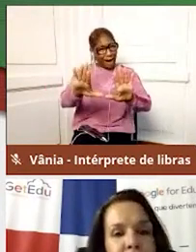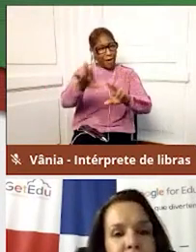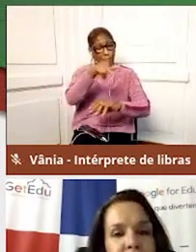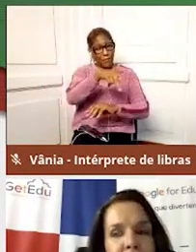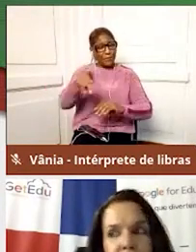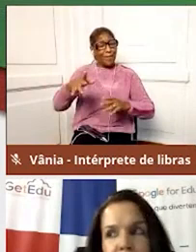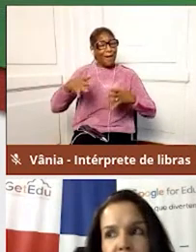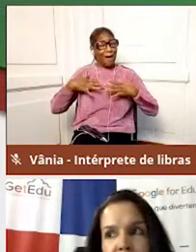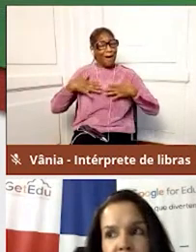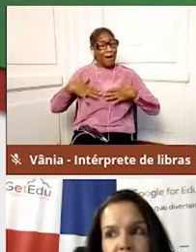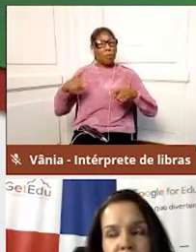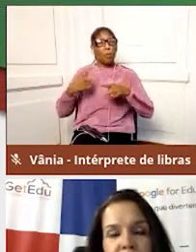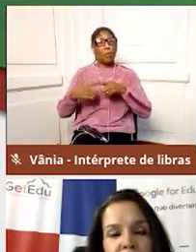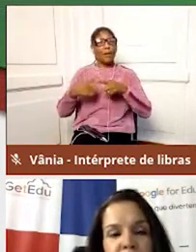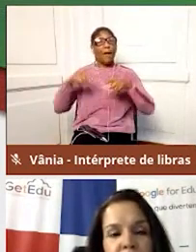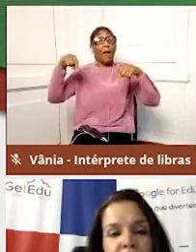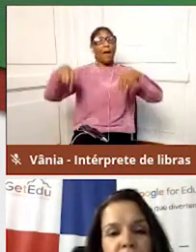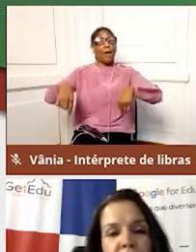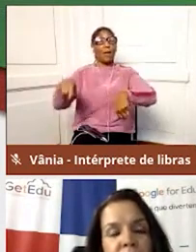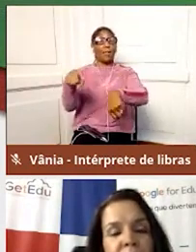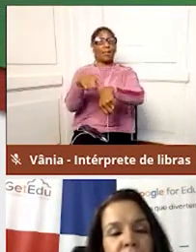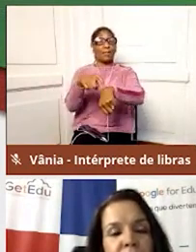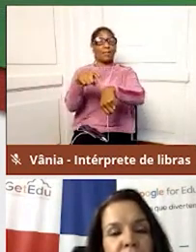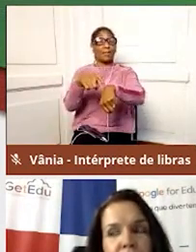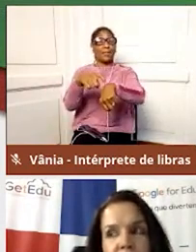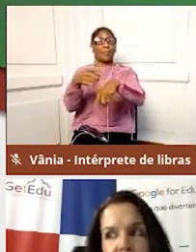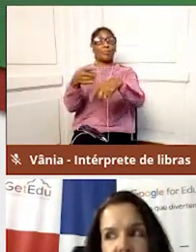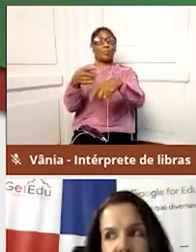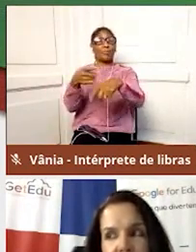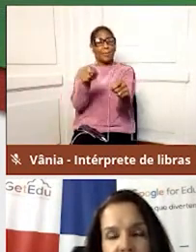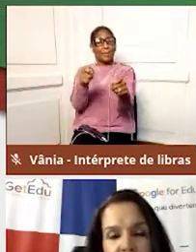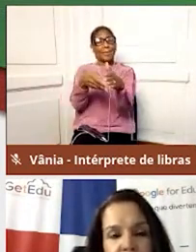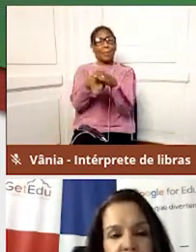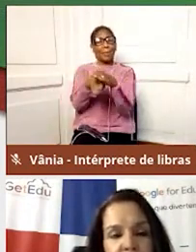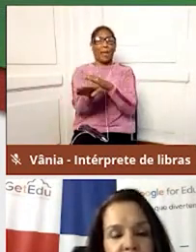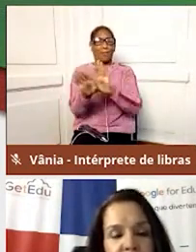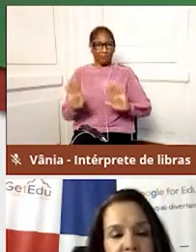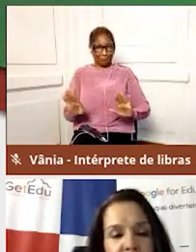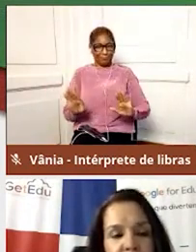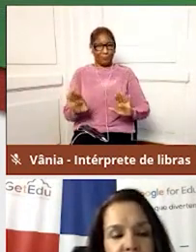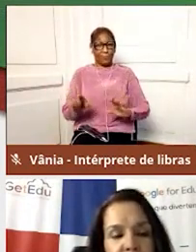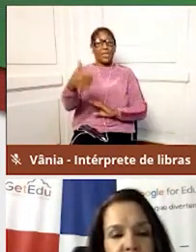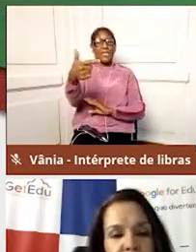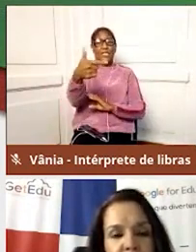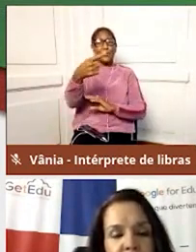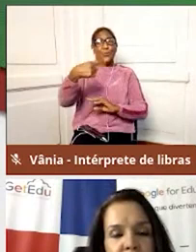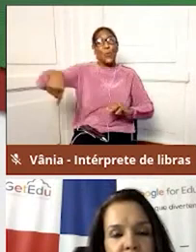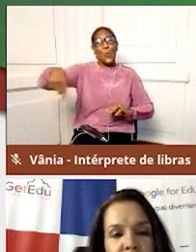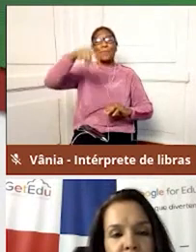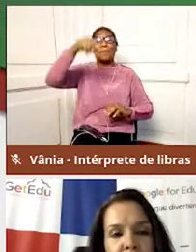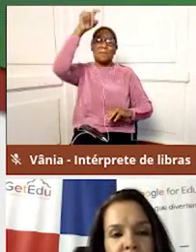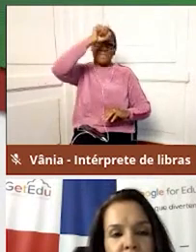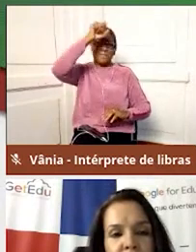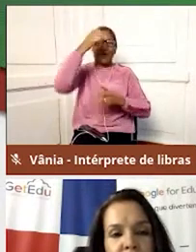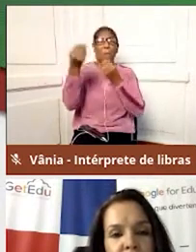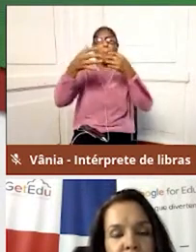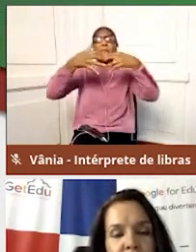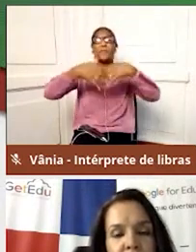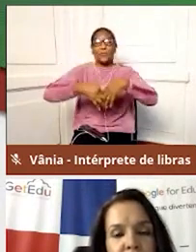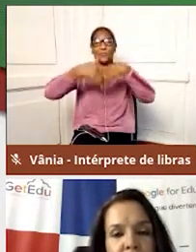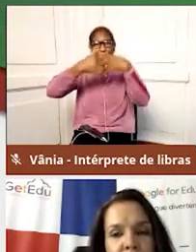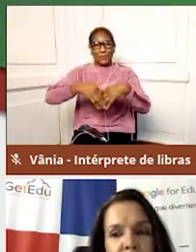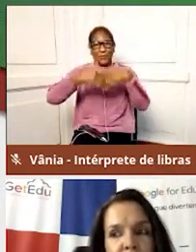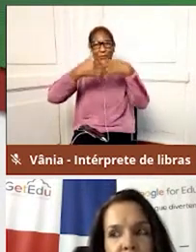estamos num momento de, primeiro, adaptação, segundo, de aprendizado. Então, o que nós